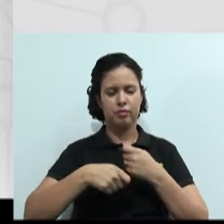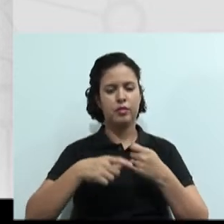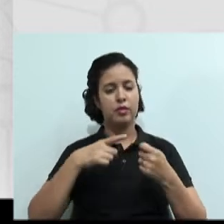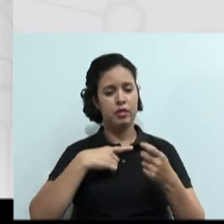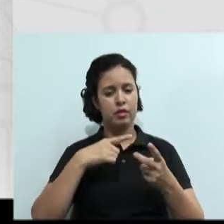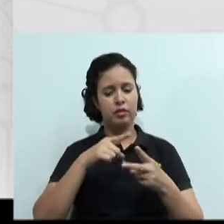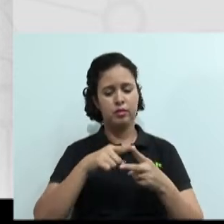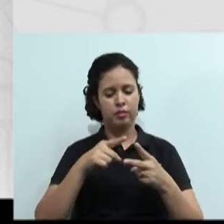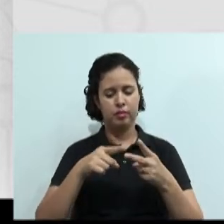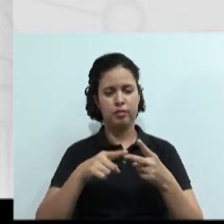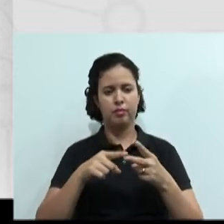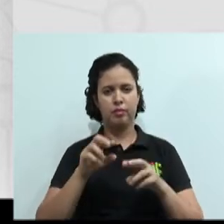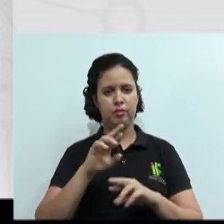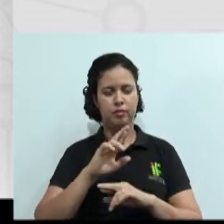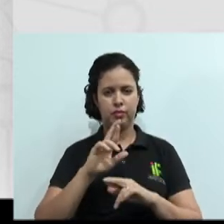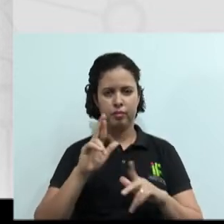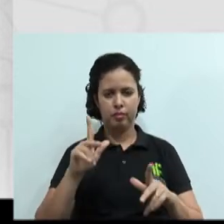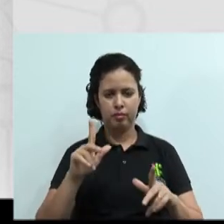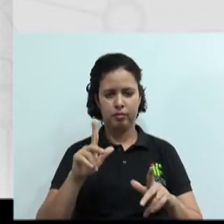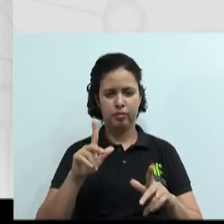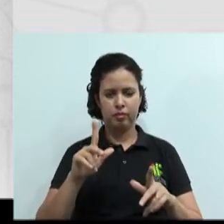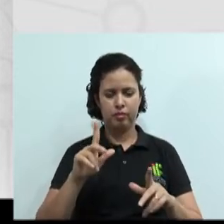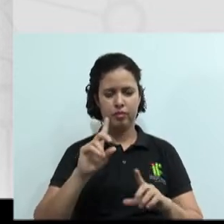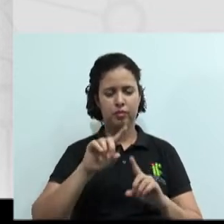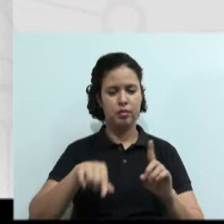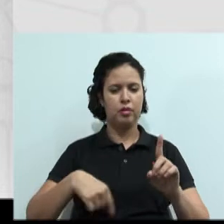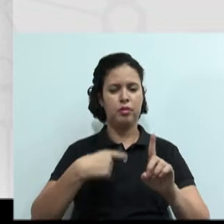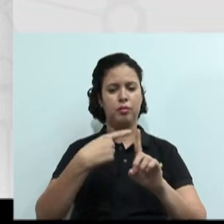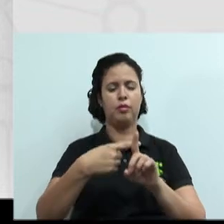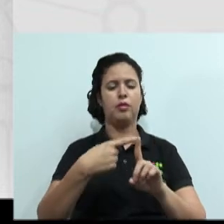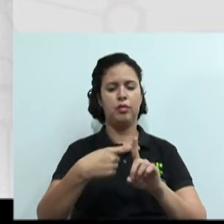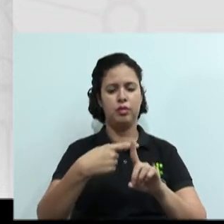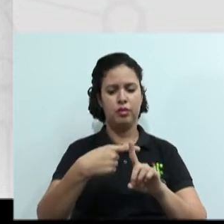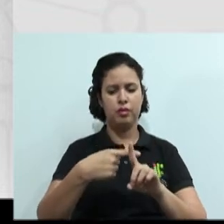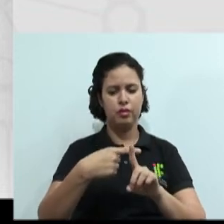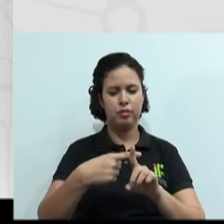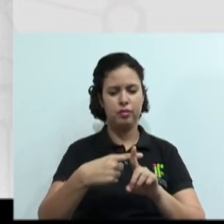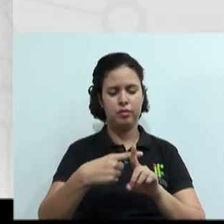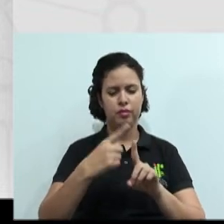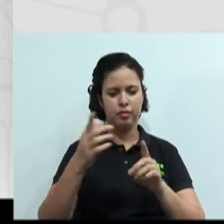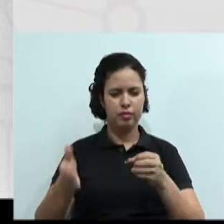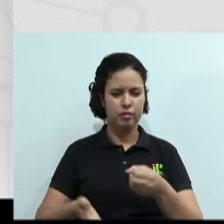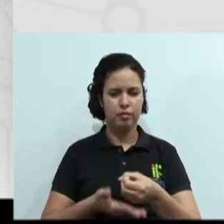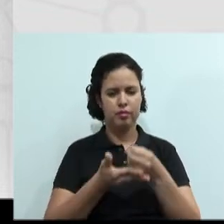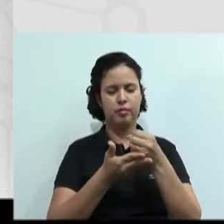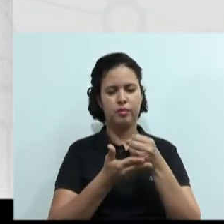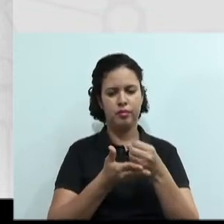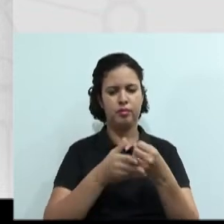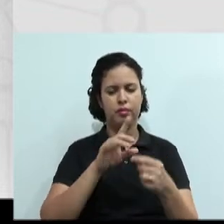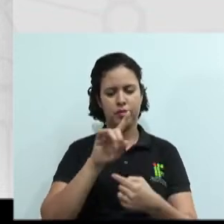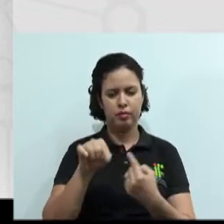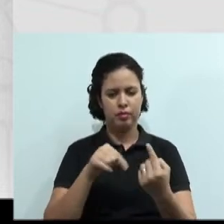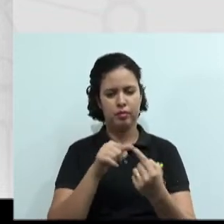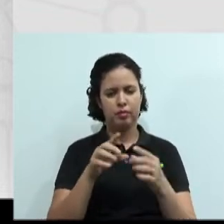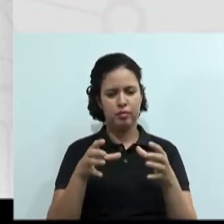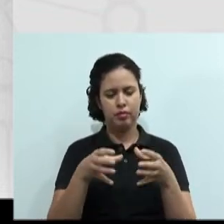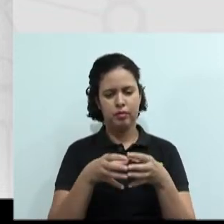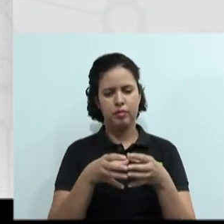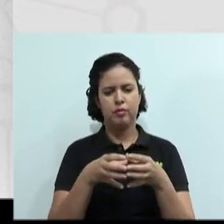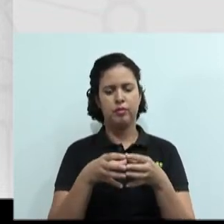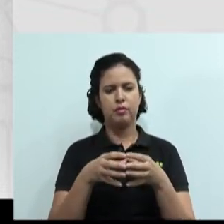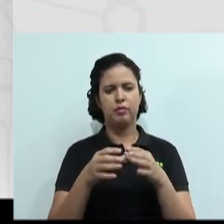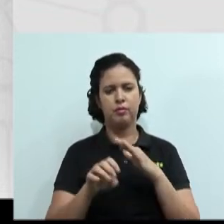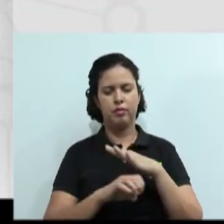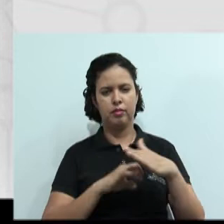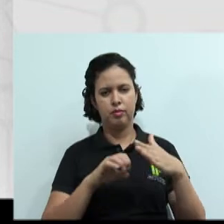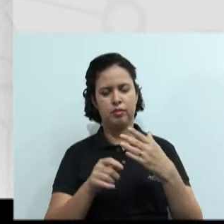de conflito. O funcional, ele é positivo, porque ele vai provocar ali o apoio dos objetivos, seja no grupo, na empresa ou